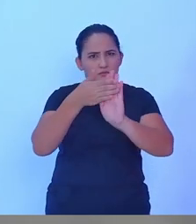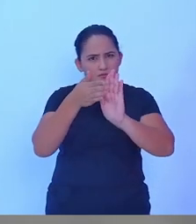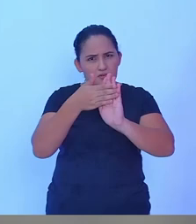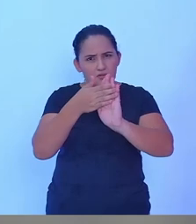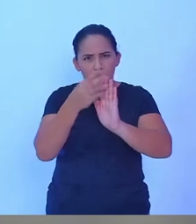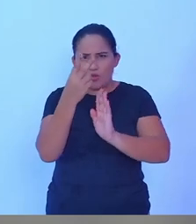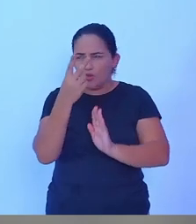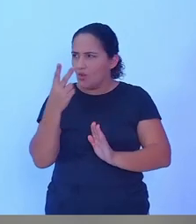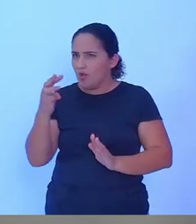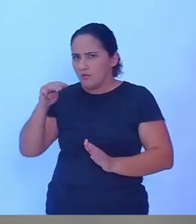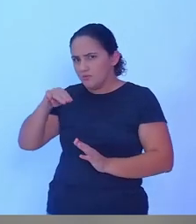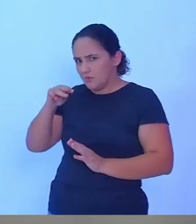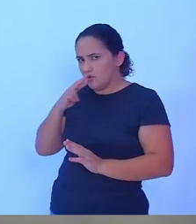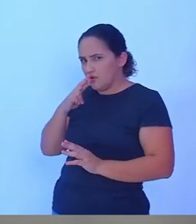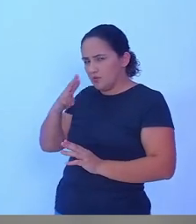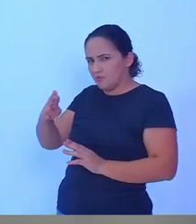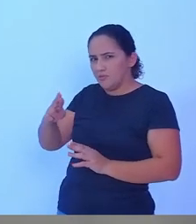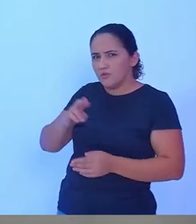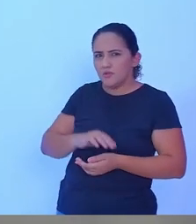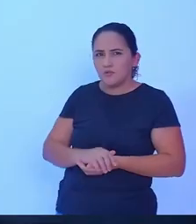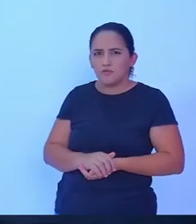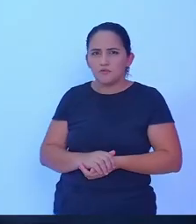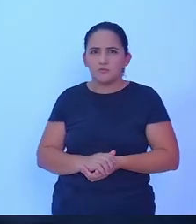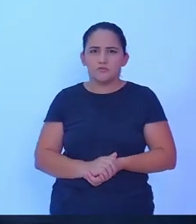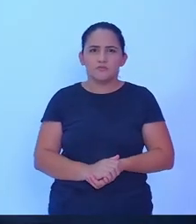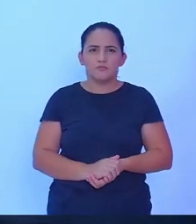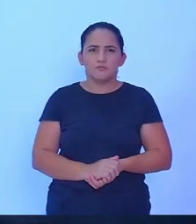para responder a este questionamento da CIRM.